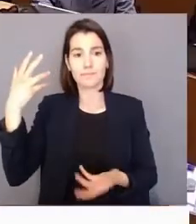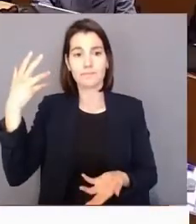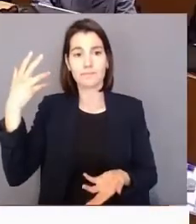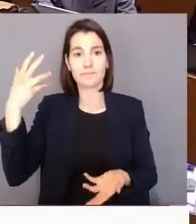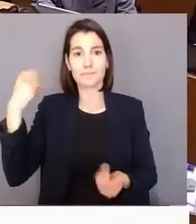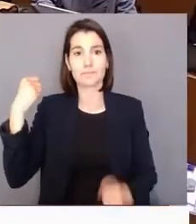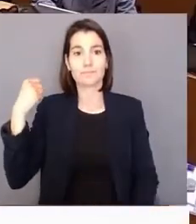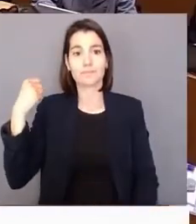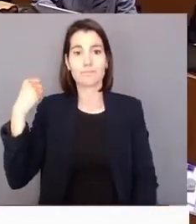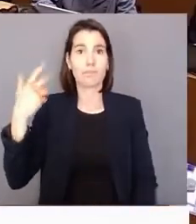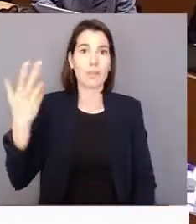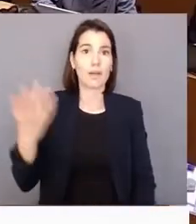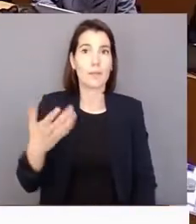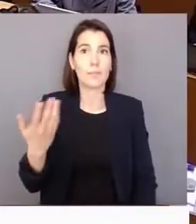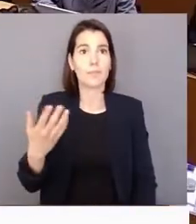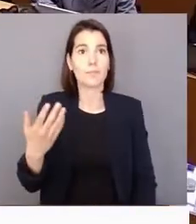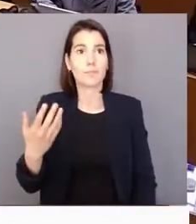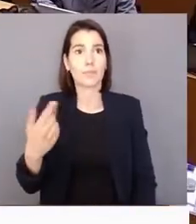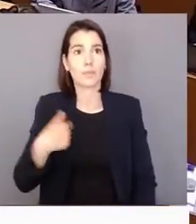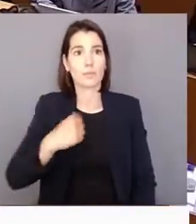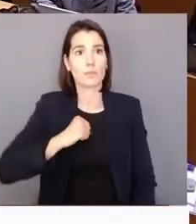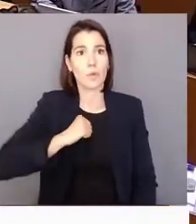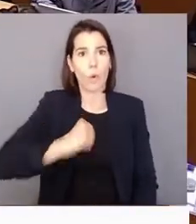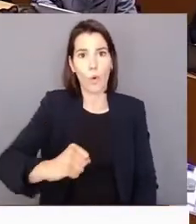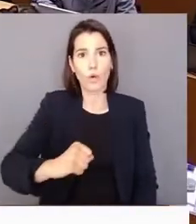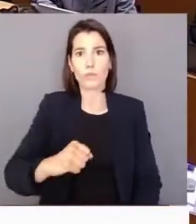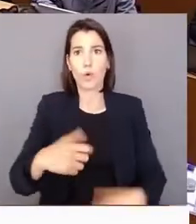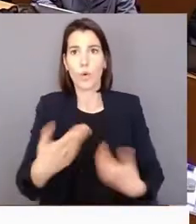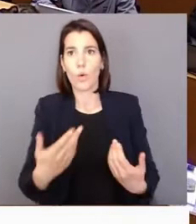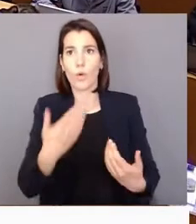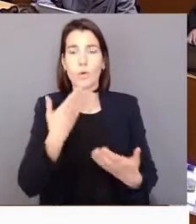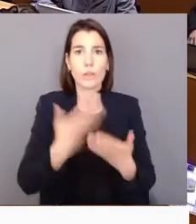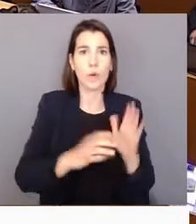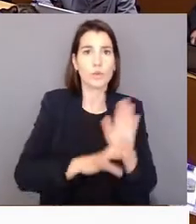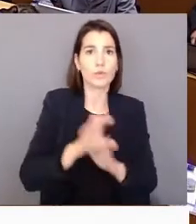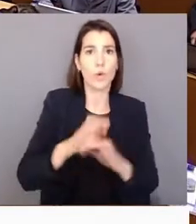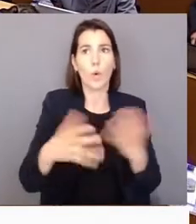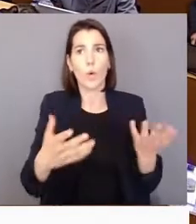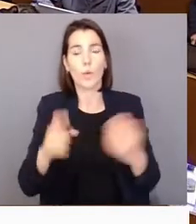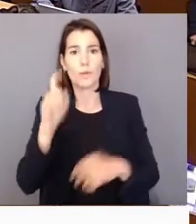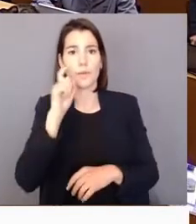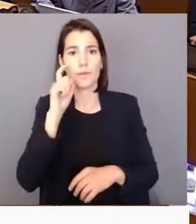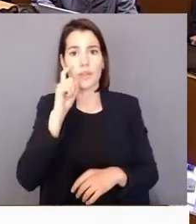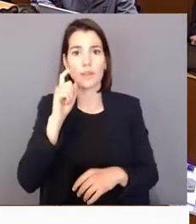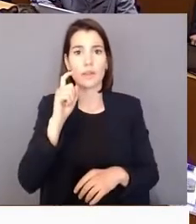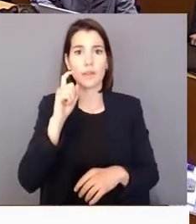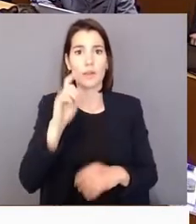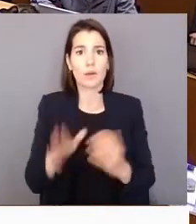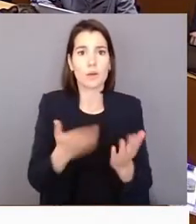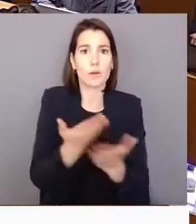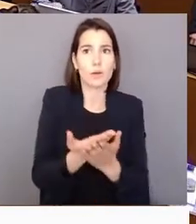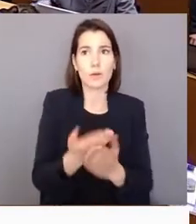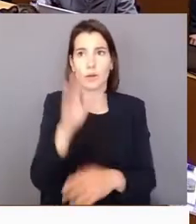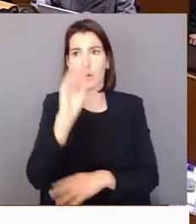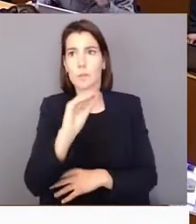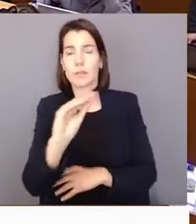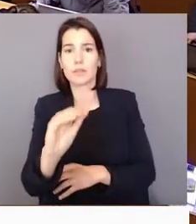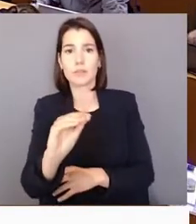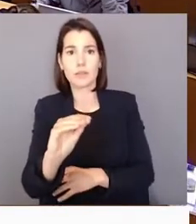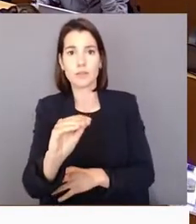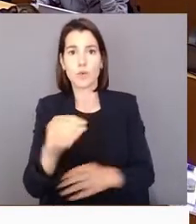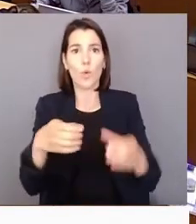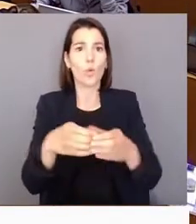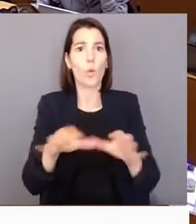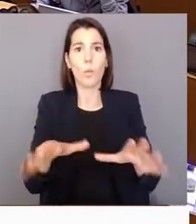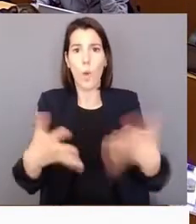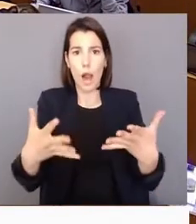digamos, me opor ou criar condições, ou defender moções ou recomendações, venham elas de que o grupo virem.